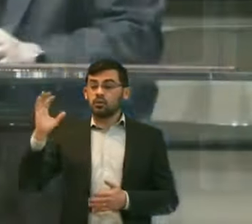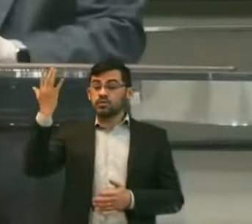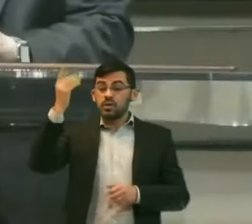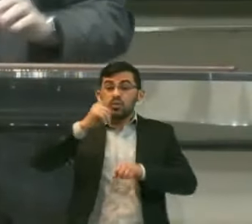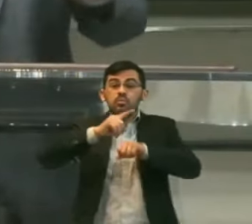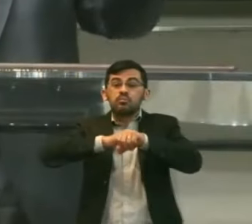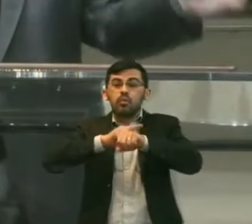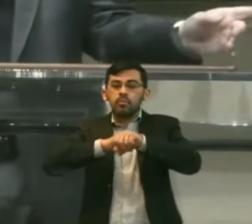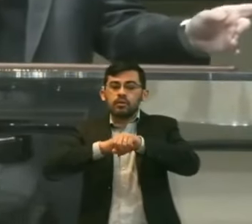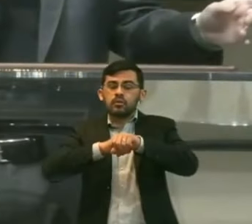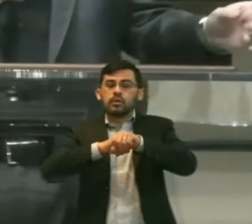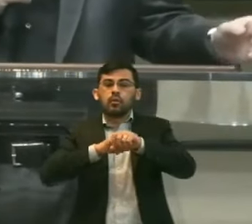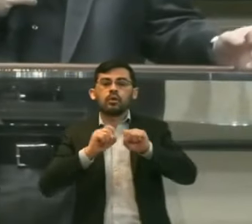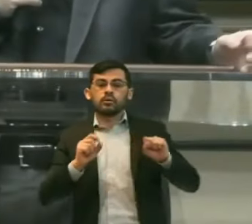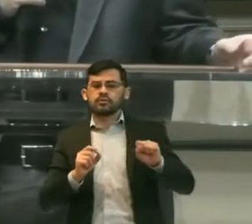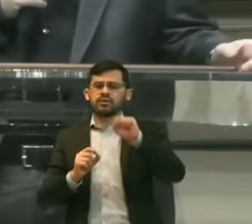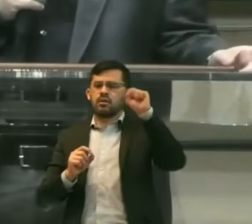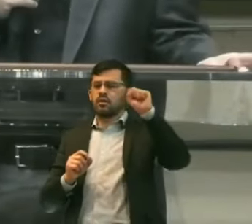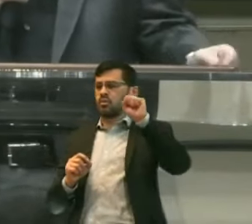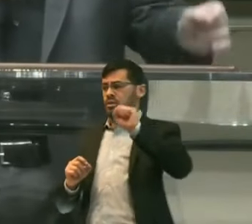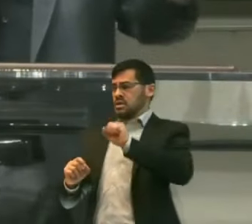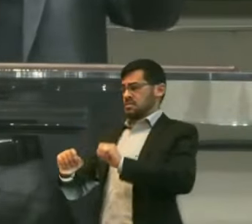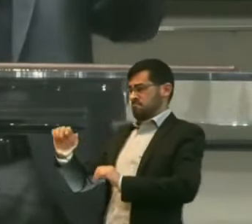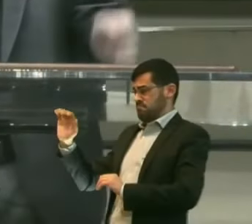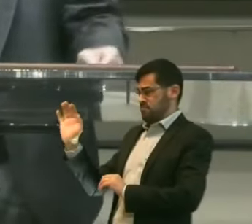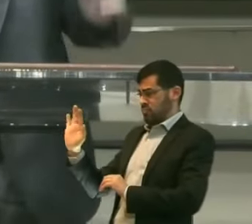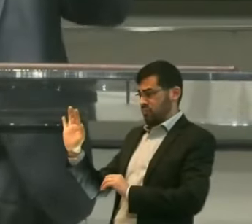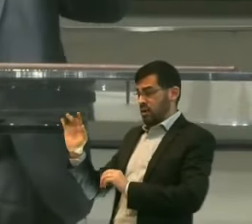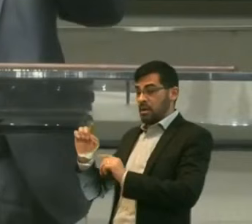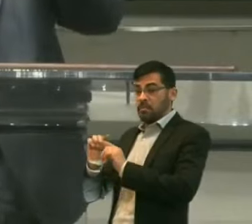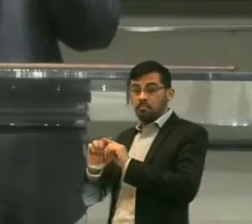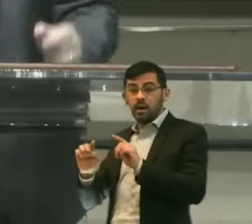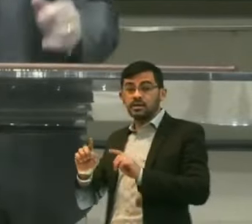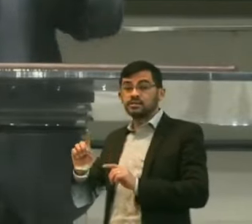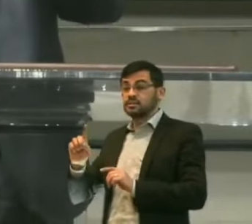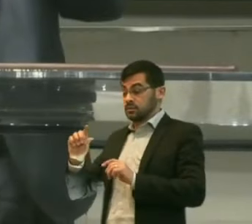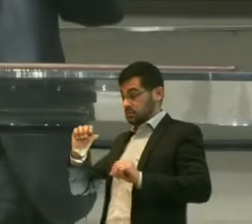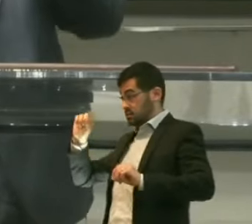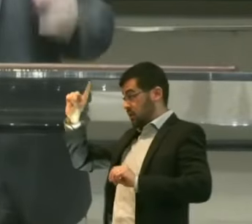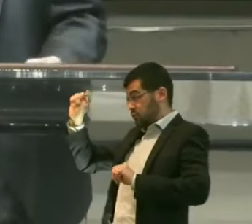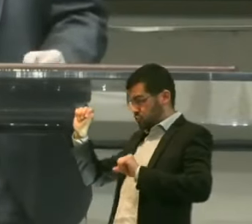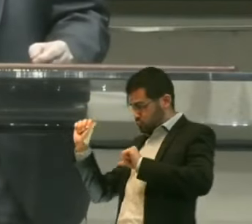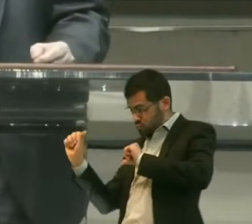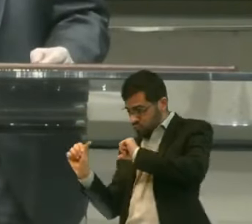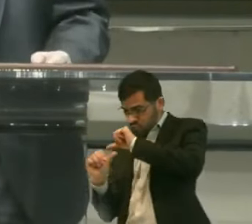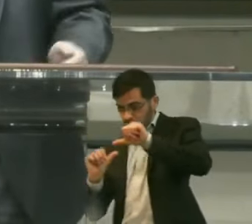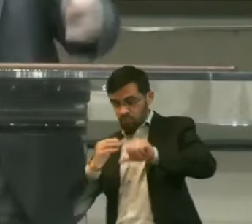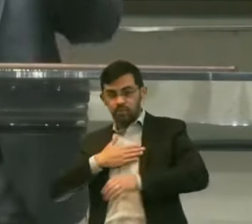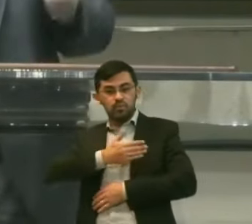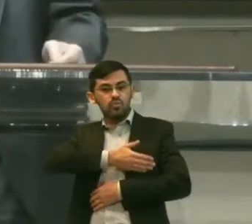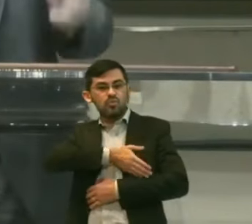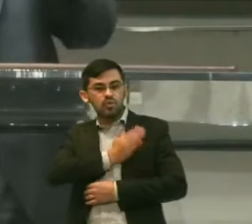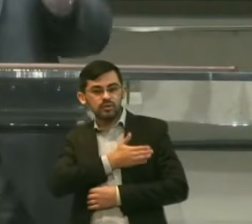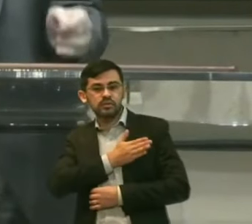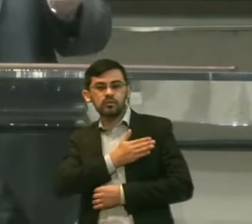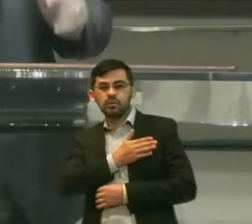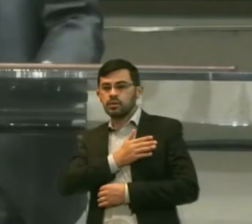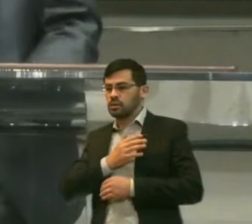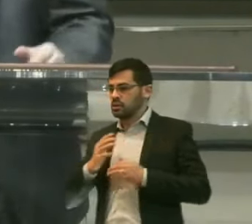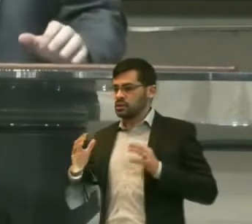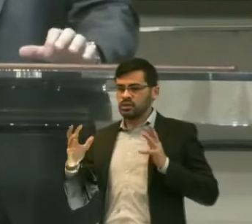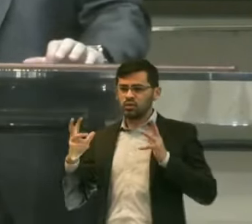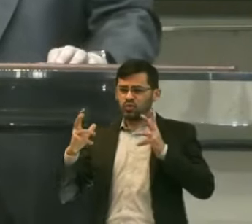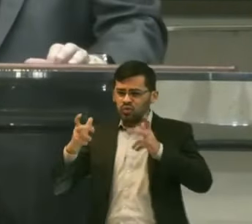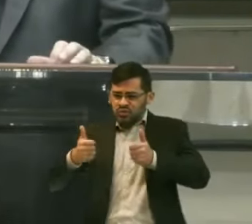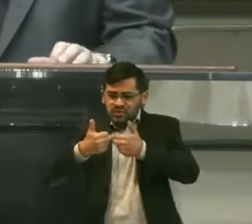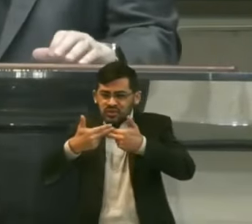momento Em que Saul Se virou Para se despedir Samuel Deus lhe mudou O coração E todos esses